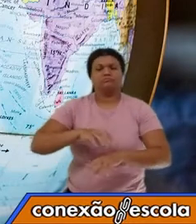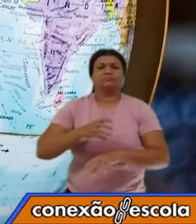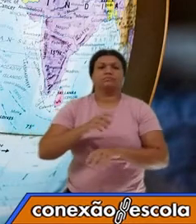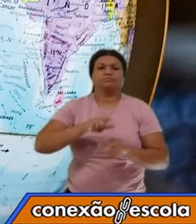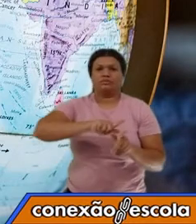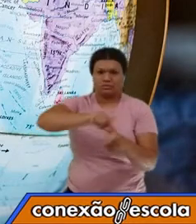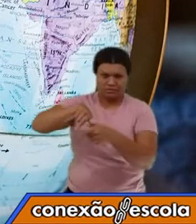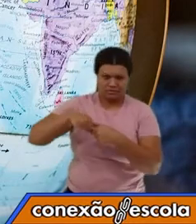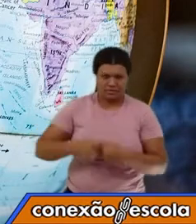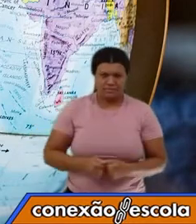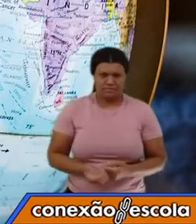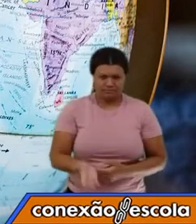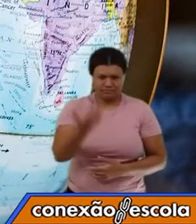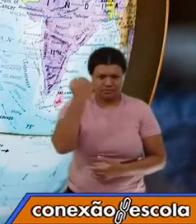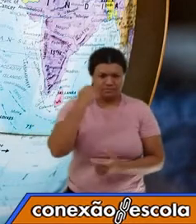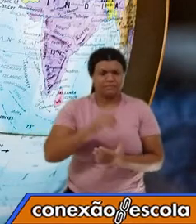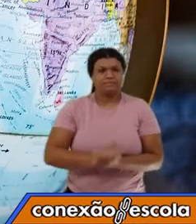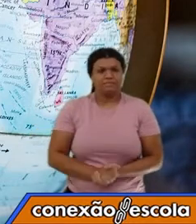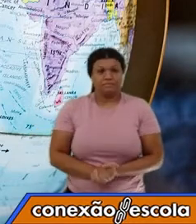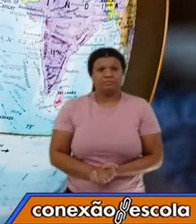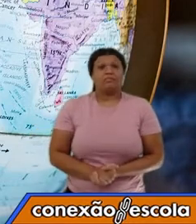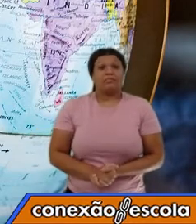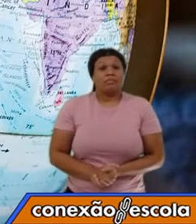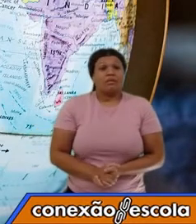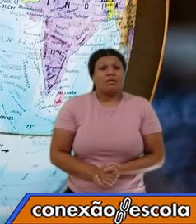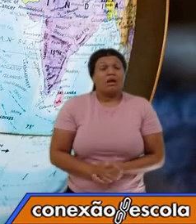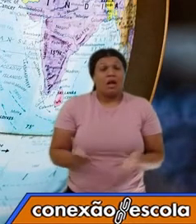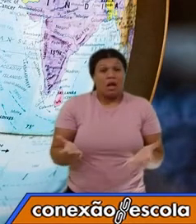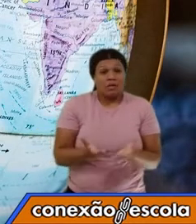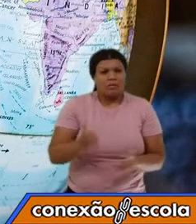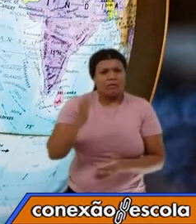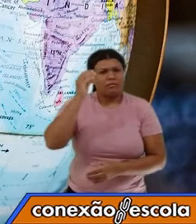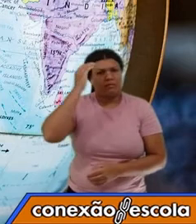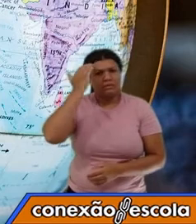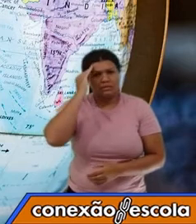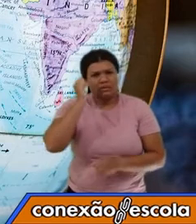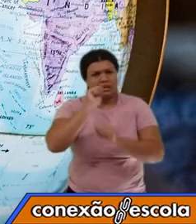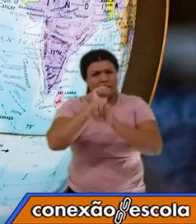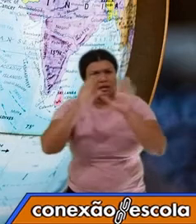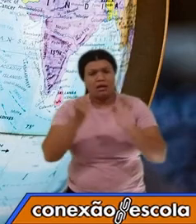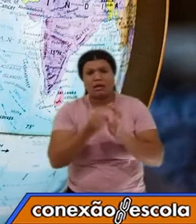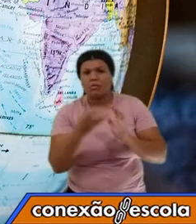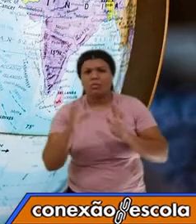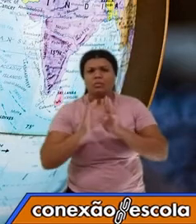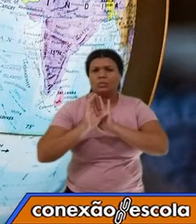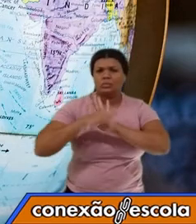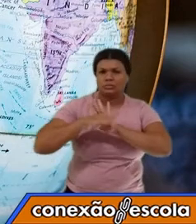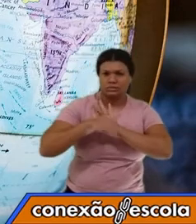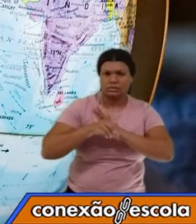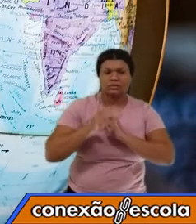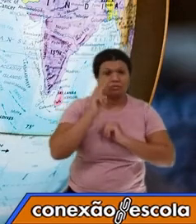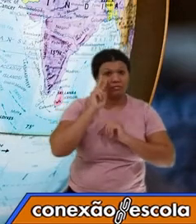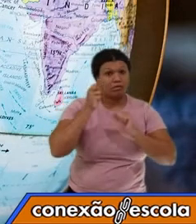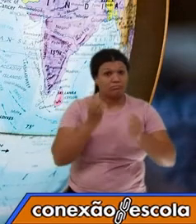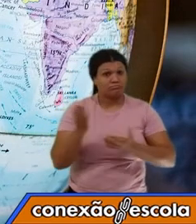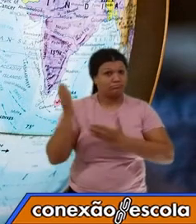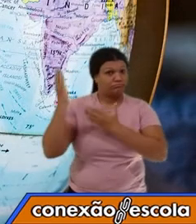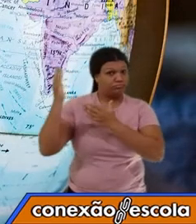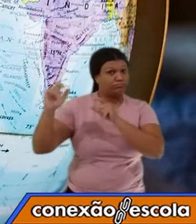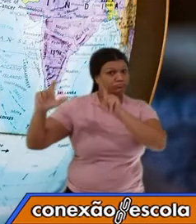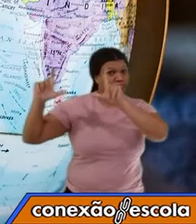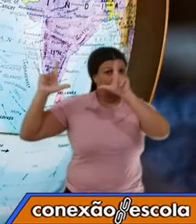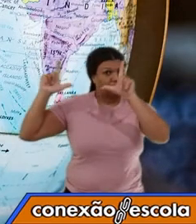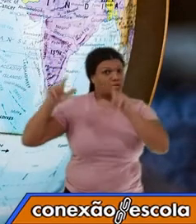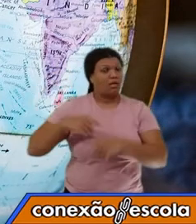Vamos lá? Vamos compreender alguns conceitos que vão aparecer para você aí na tela. Preste bem atenção,